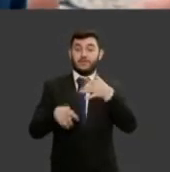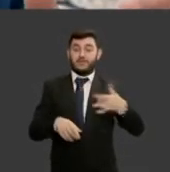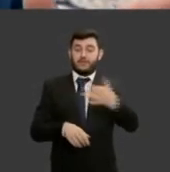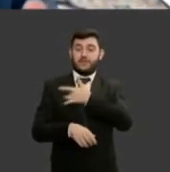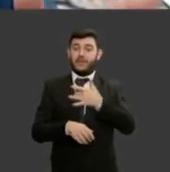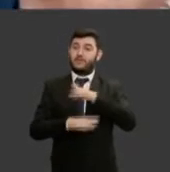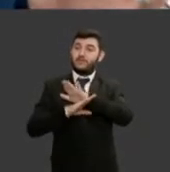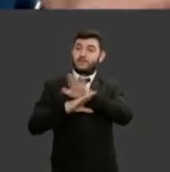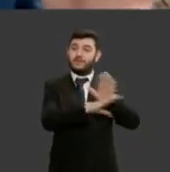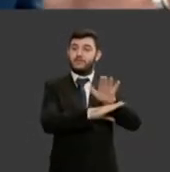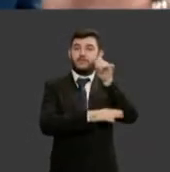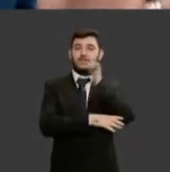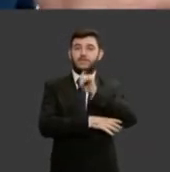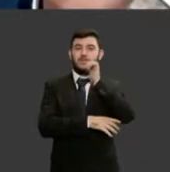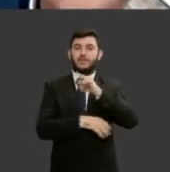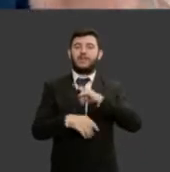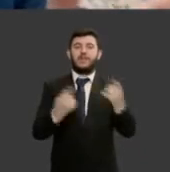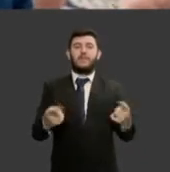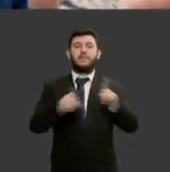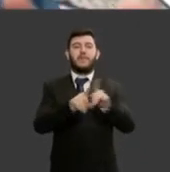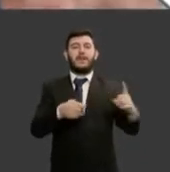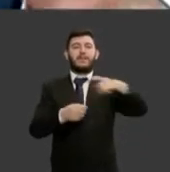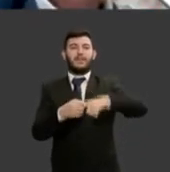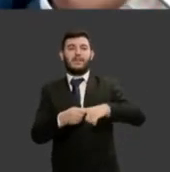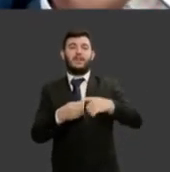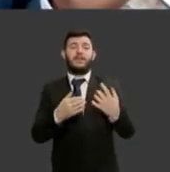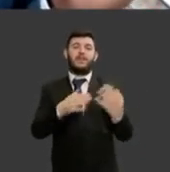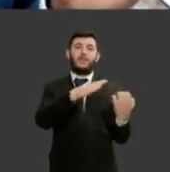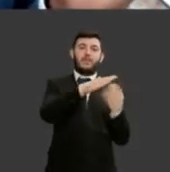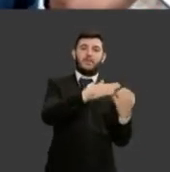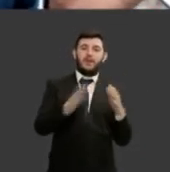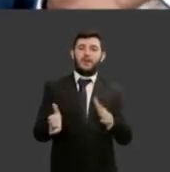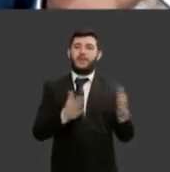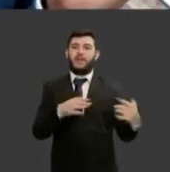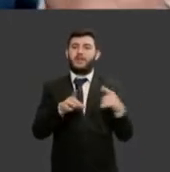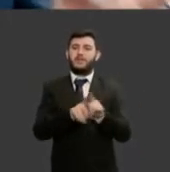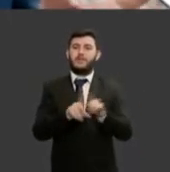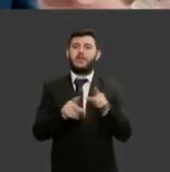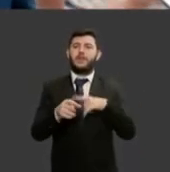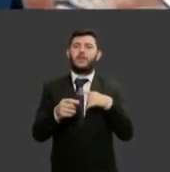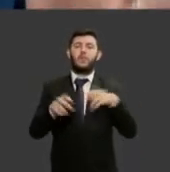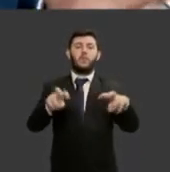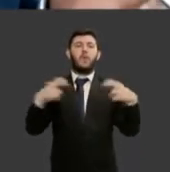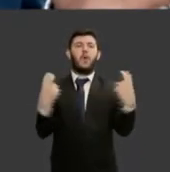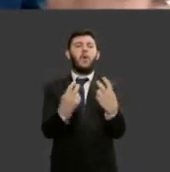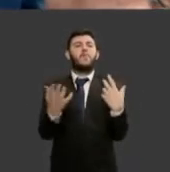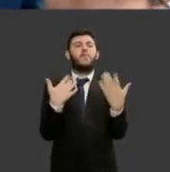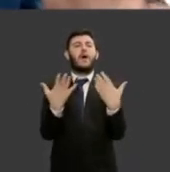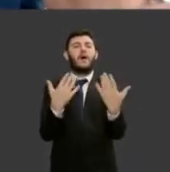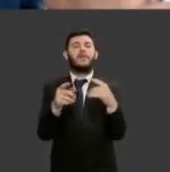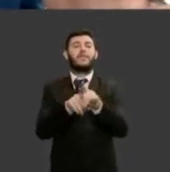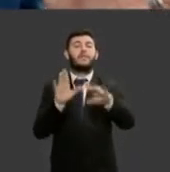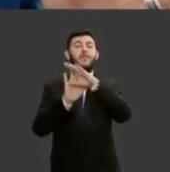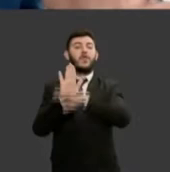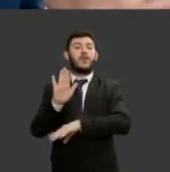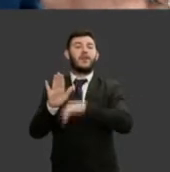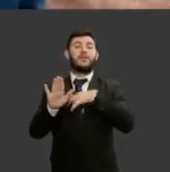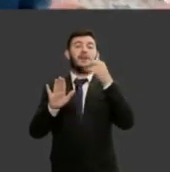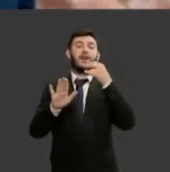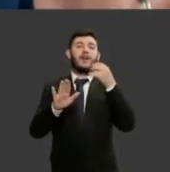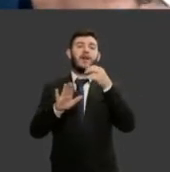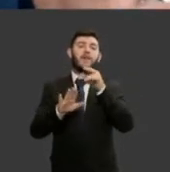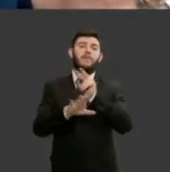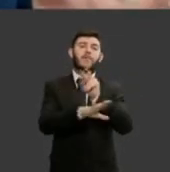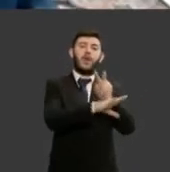com a CIS como rodas de conversa, programa de prevenção ao câncer e atendimentos direcionados